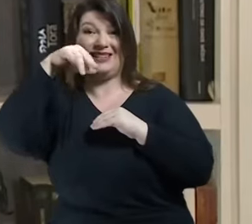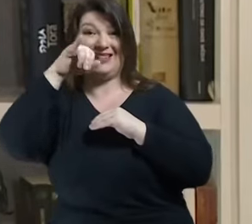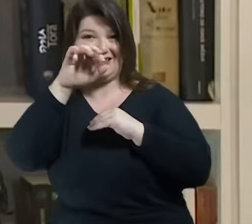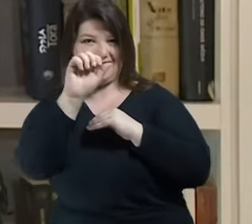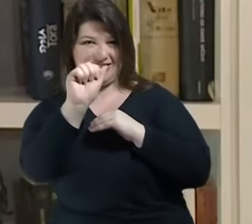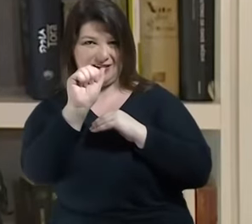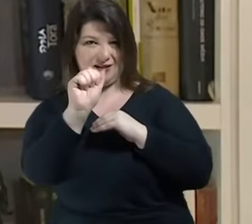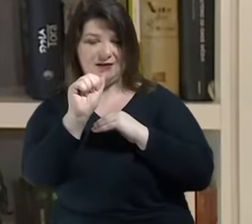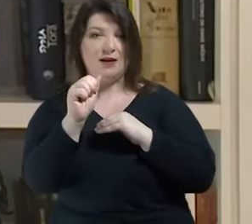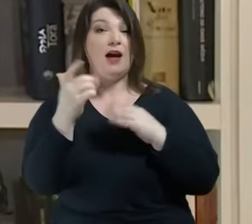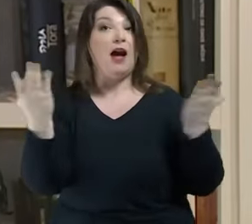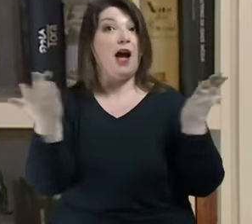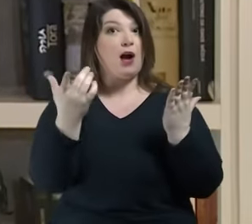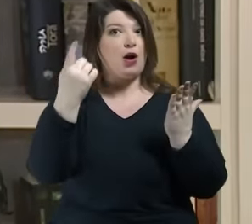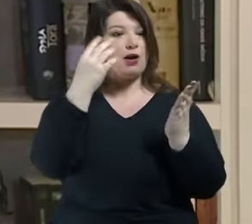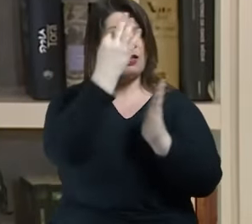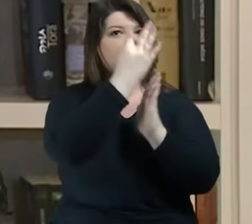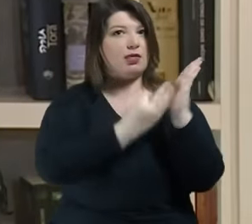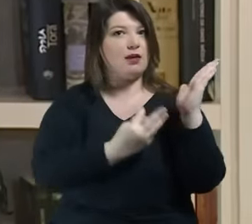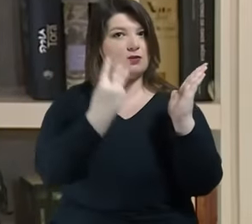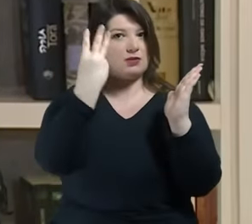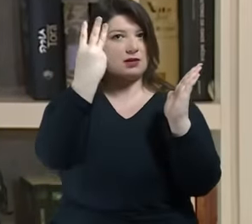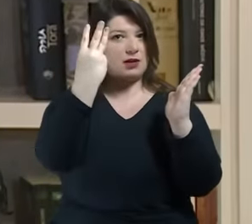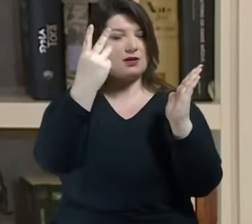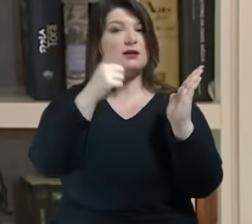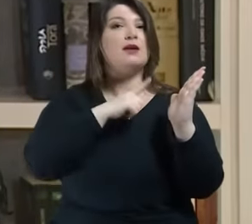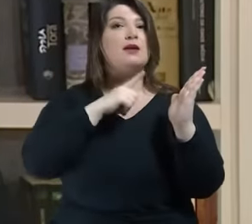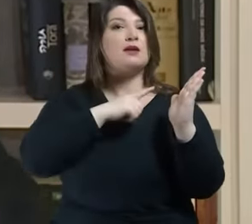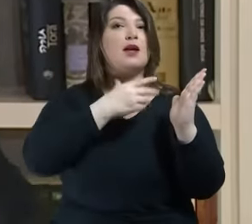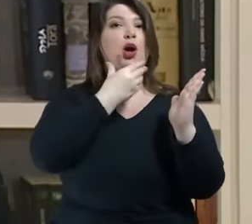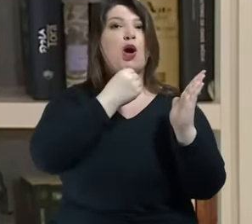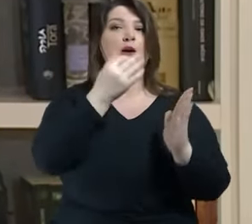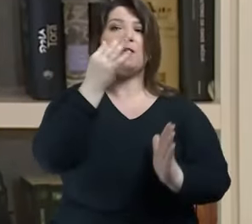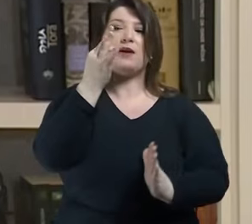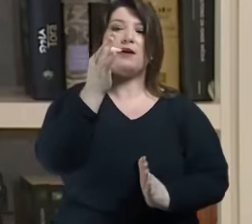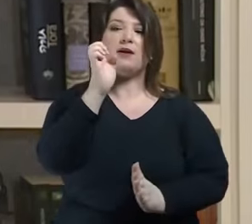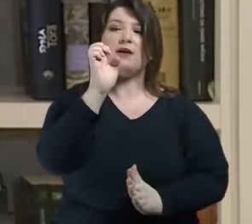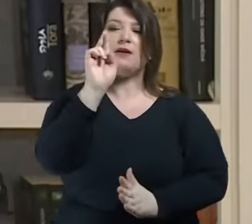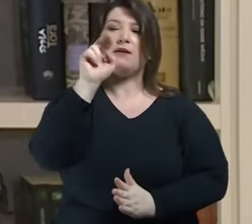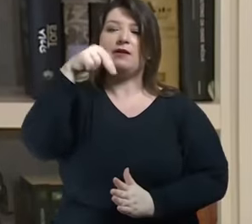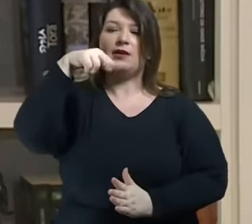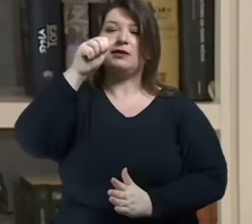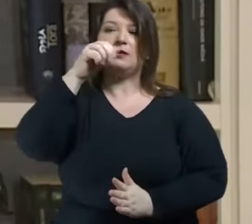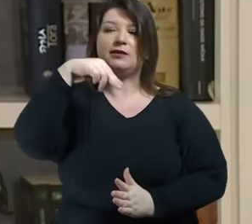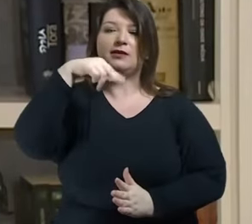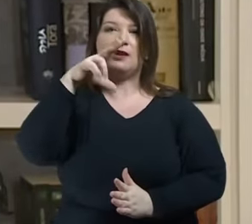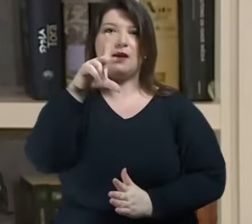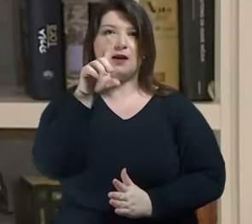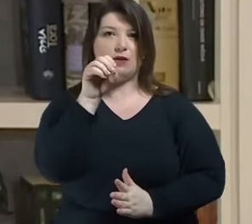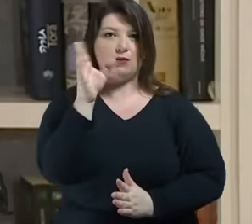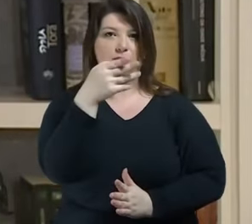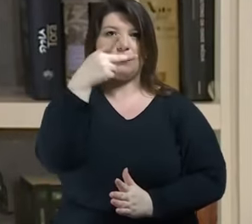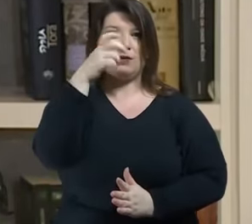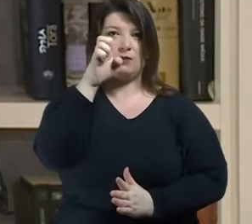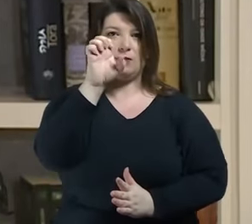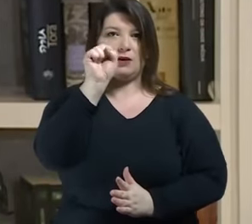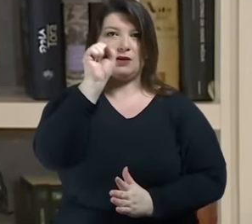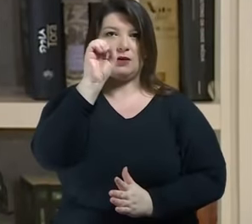de pensador o português Fernando Pessoa quando ele vai refletir agora no texto que nós vamos ouvir sobre a monotonia